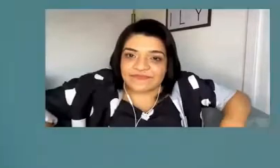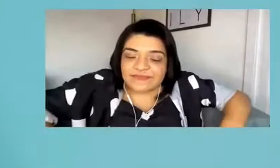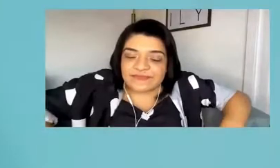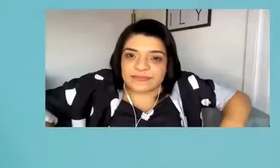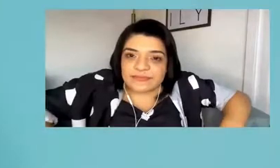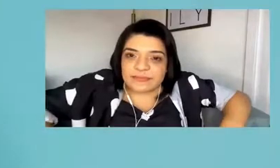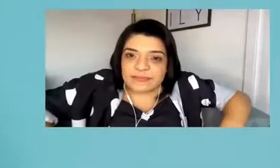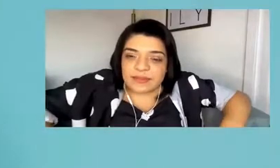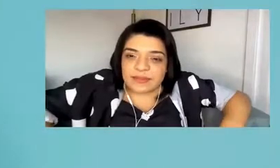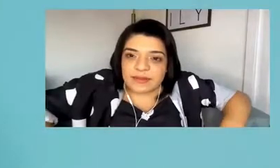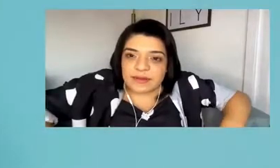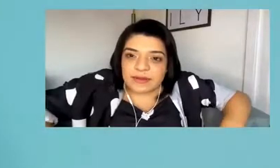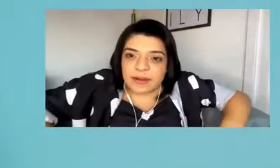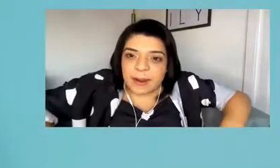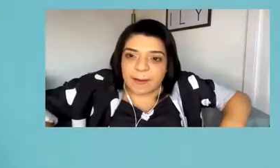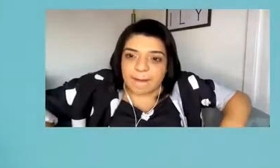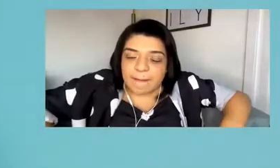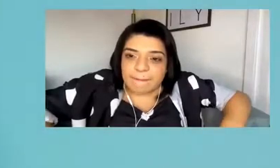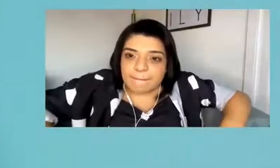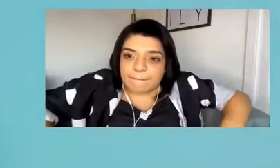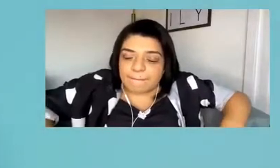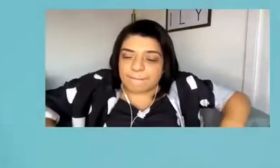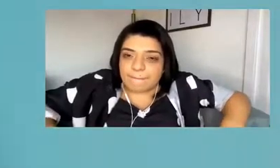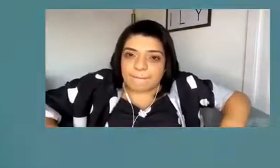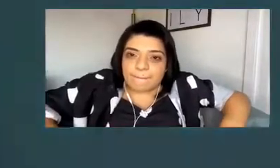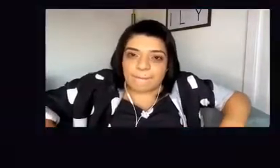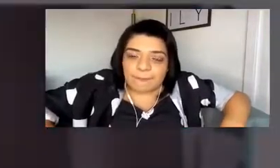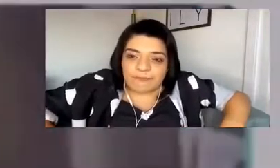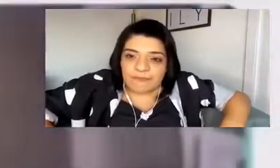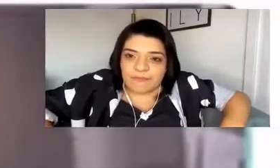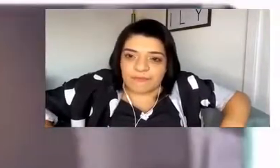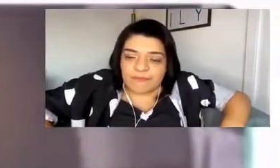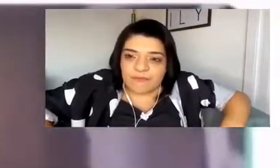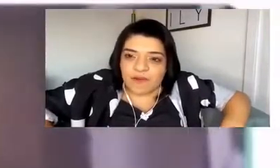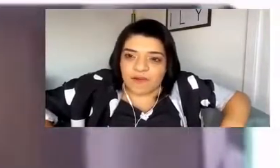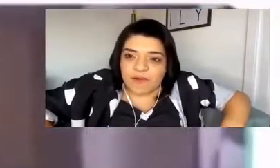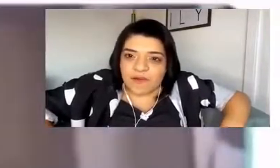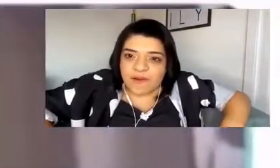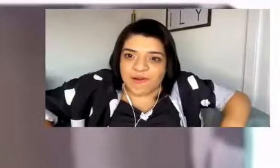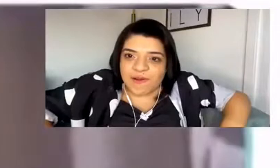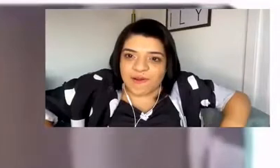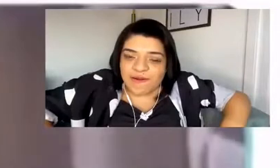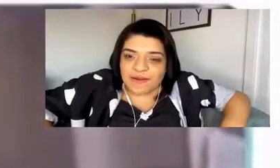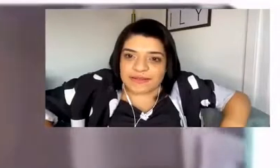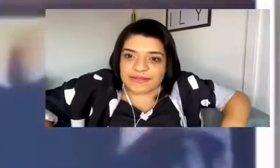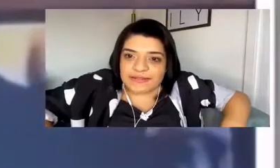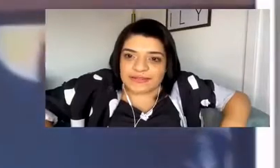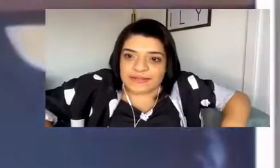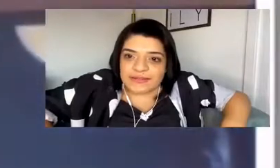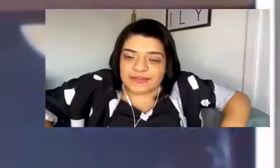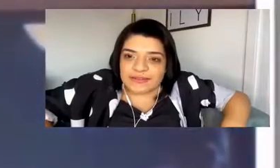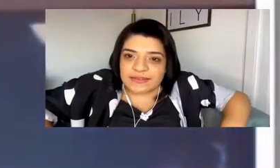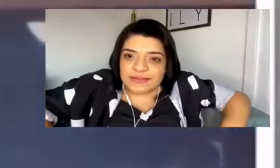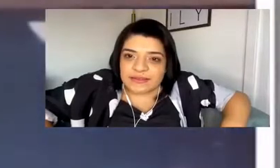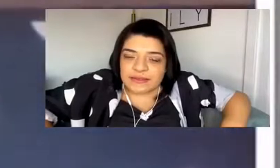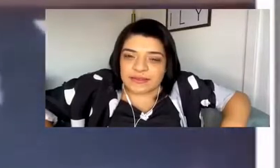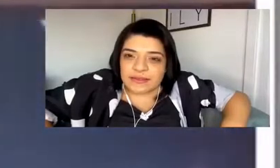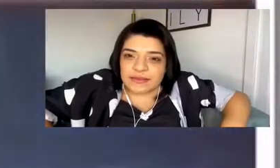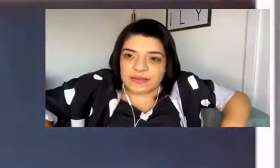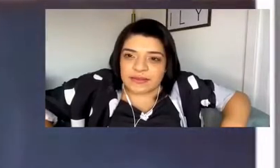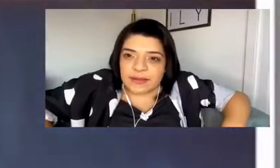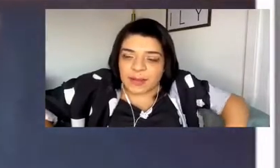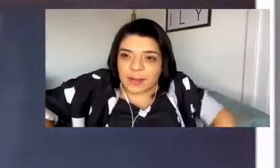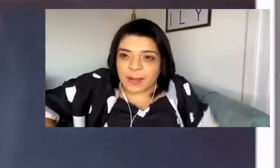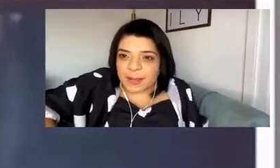foi pra escola, ela não teve nenhuma dificuldade, porque gostava de fazer amizade, sempre fazendo graça. E todos tinham